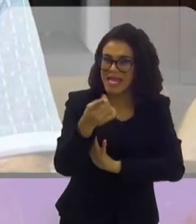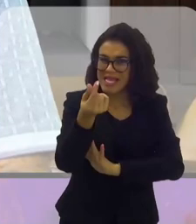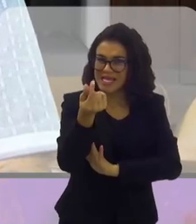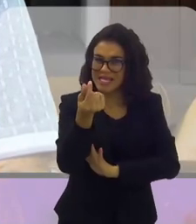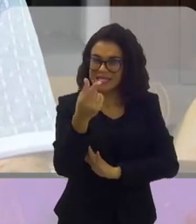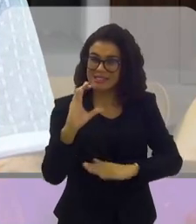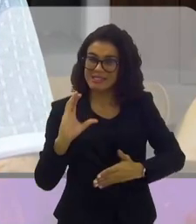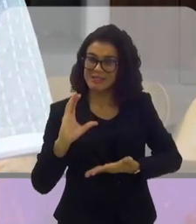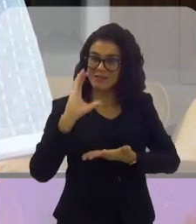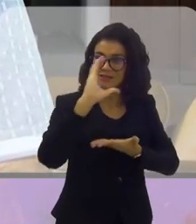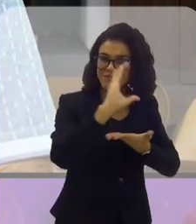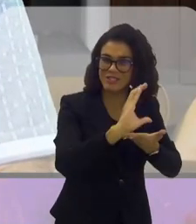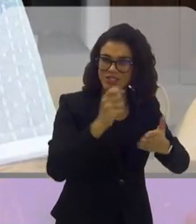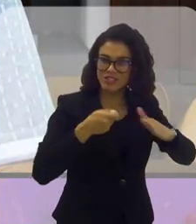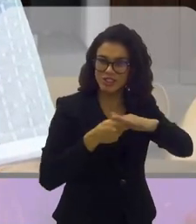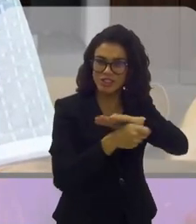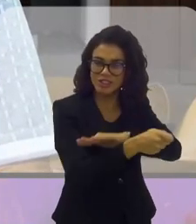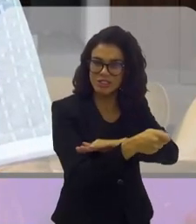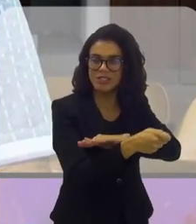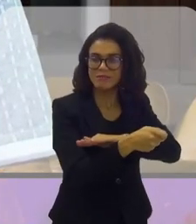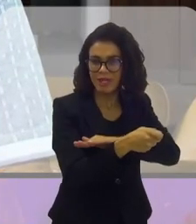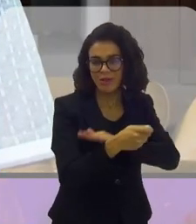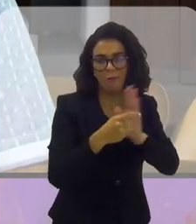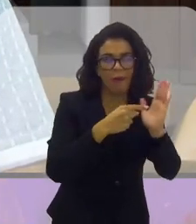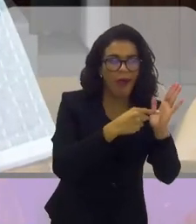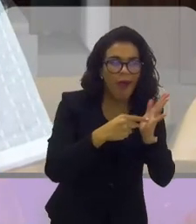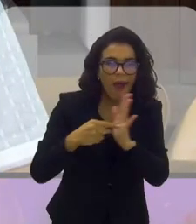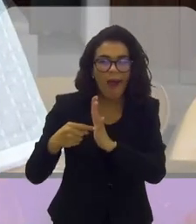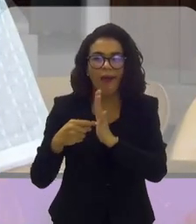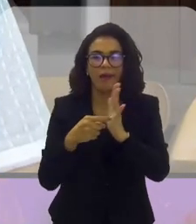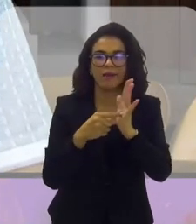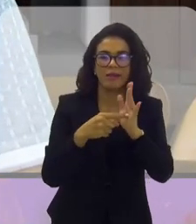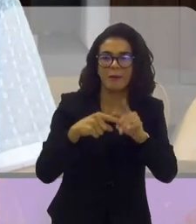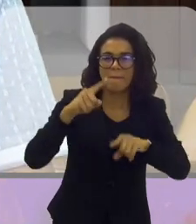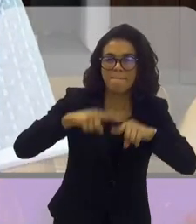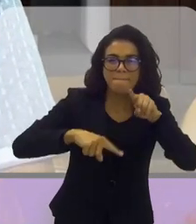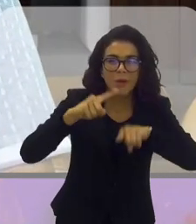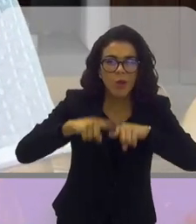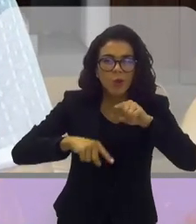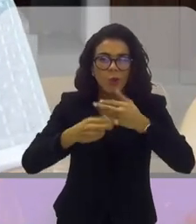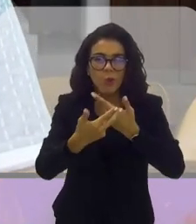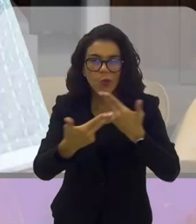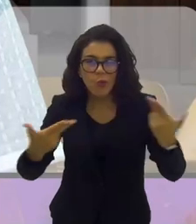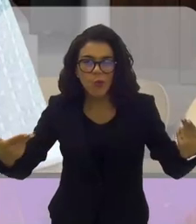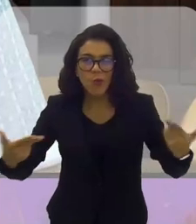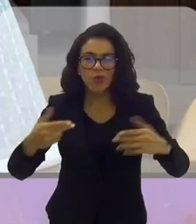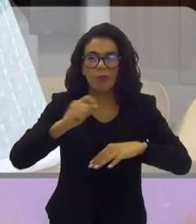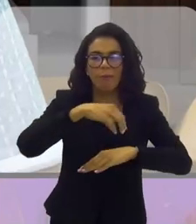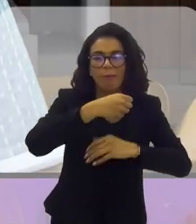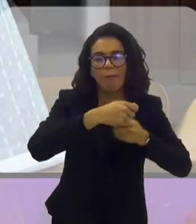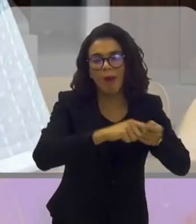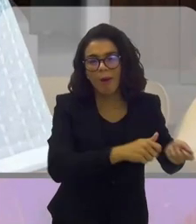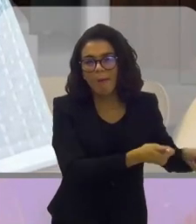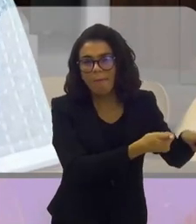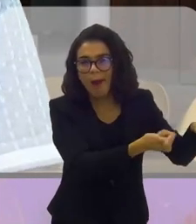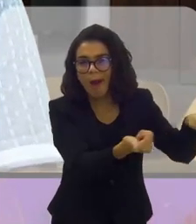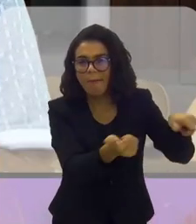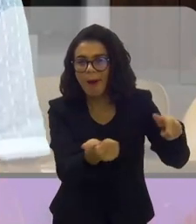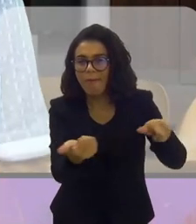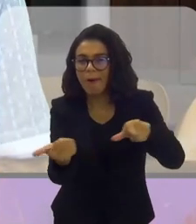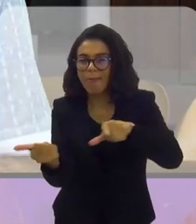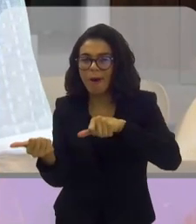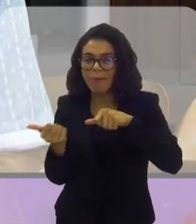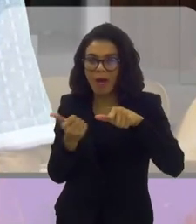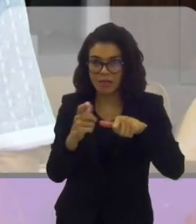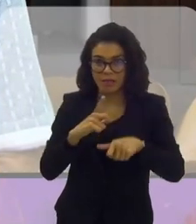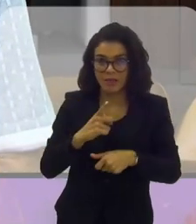Esse investimento pesado que você cita, maquinário, os produtos para serem colocados na grama, há um